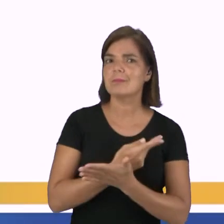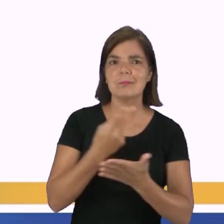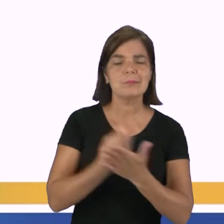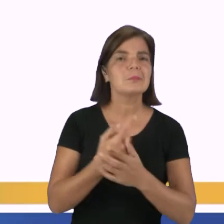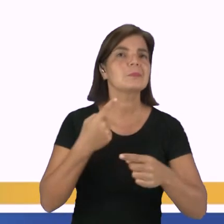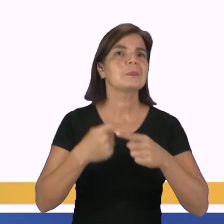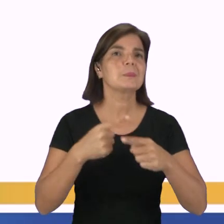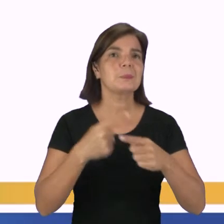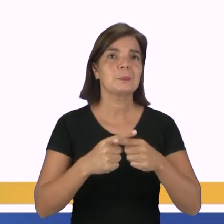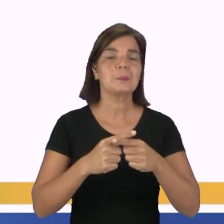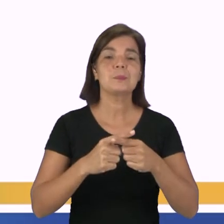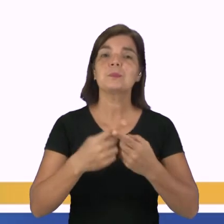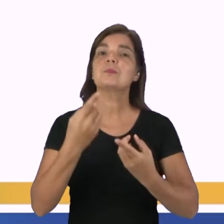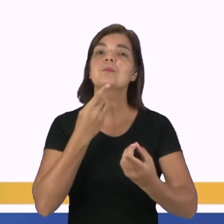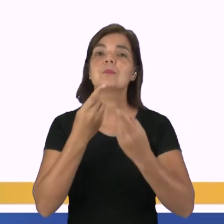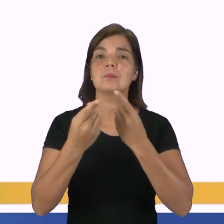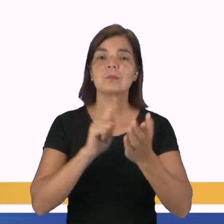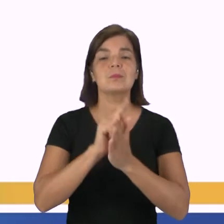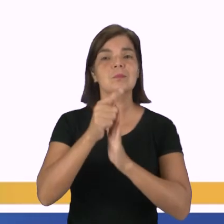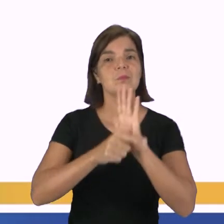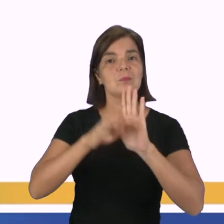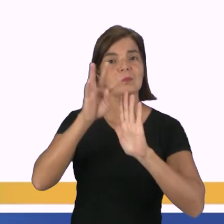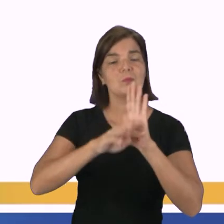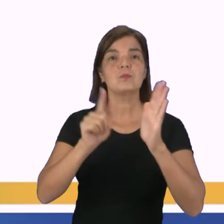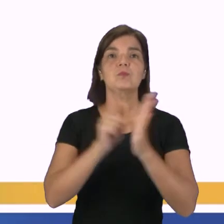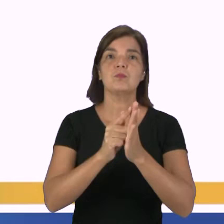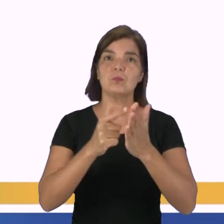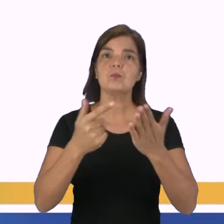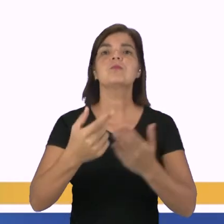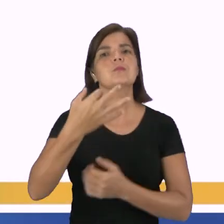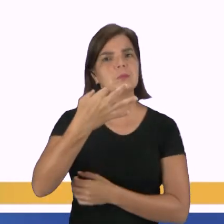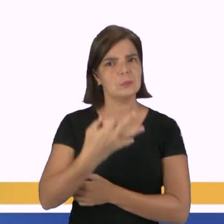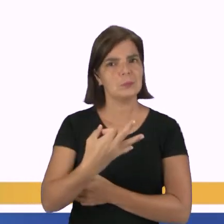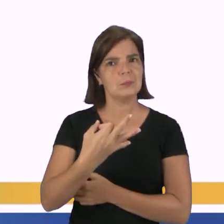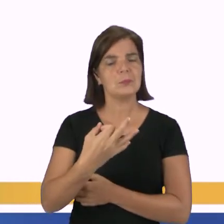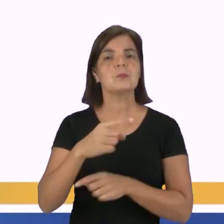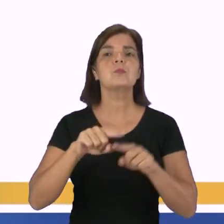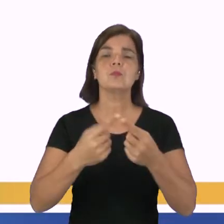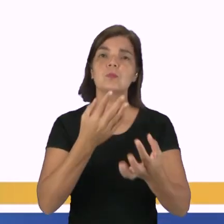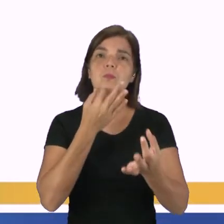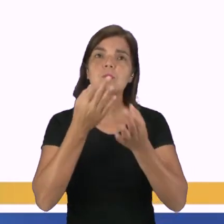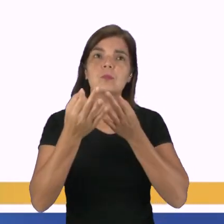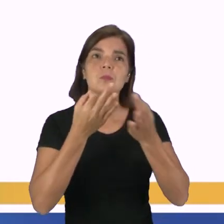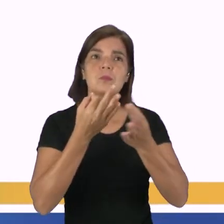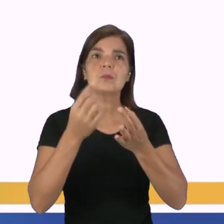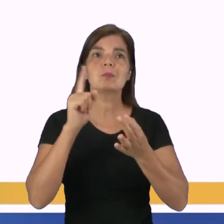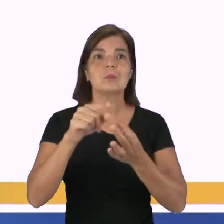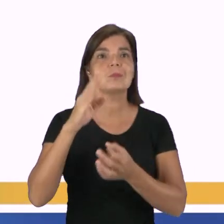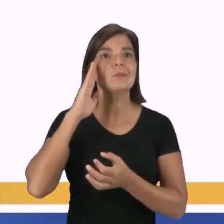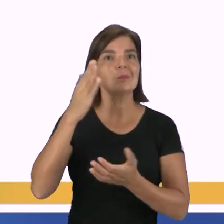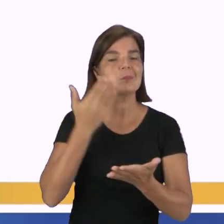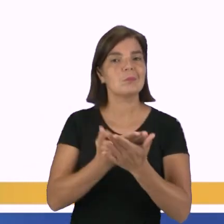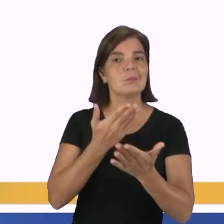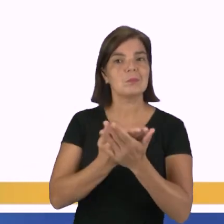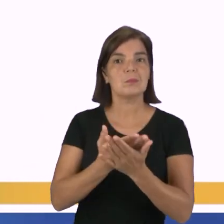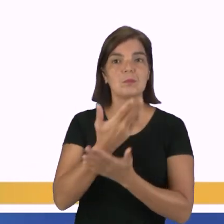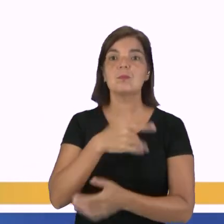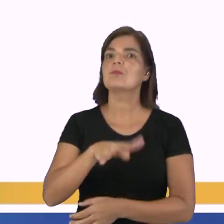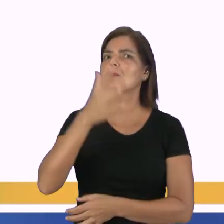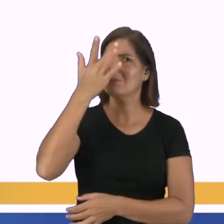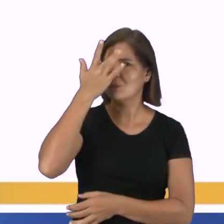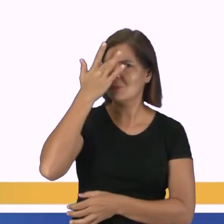diz que o debate é um gênero textual jornalístico, correto, onde a argumentação é previamente estudada,